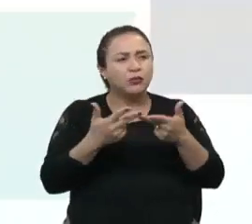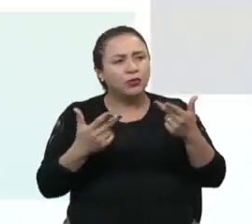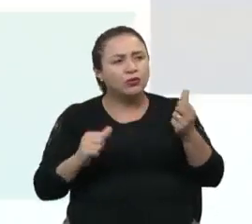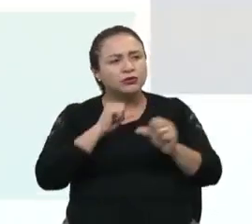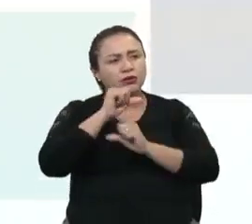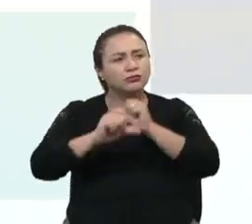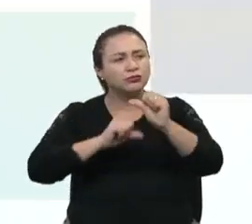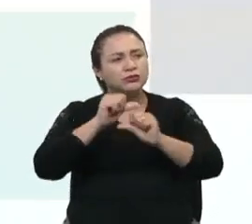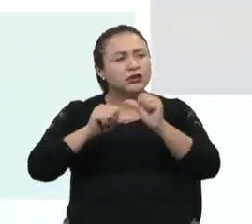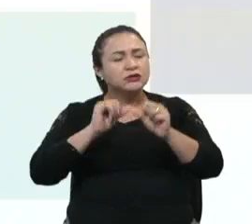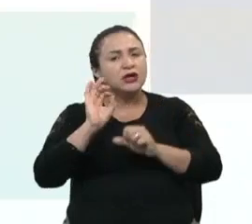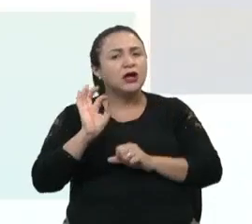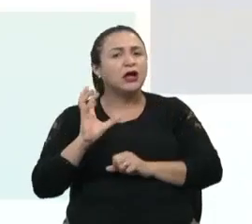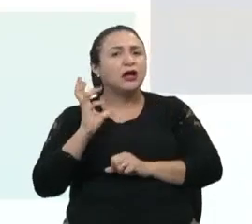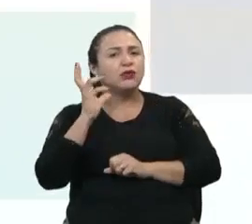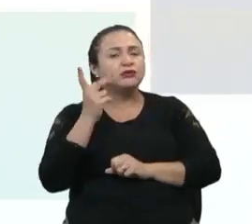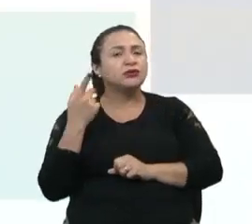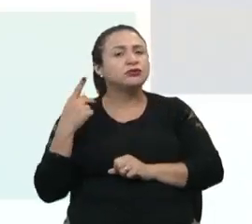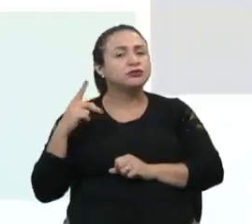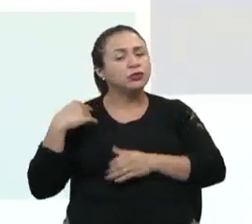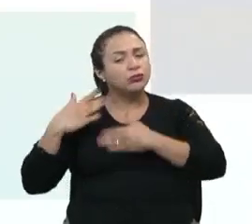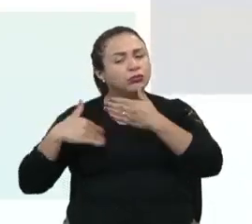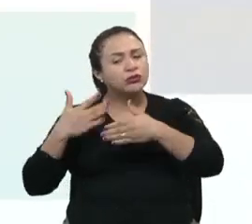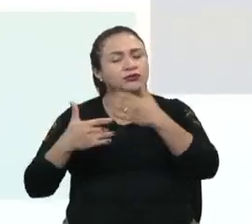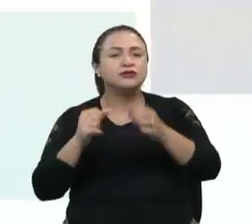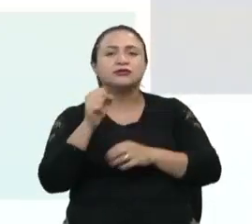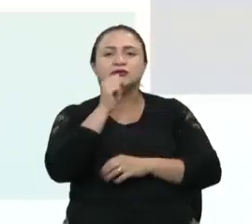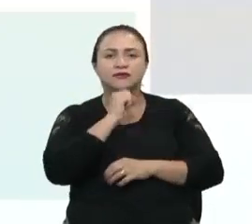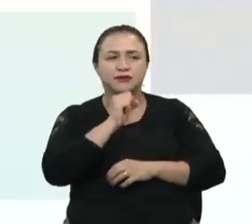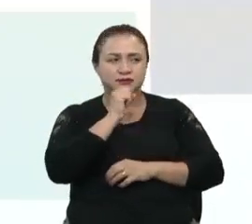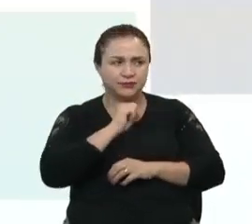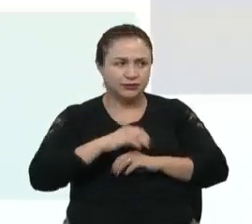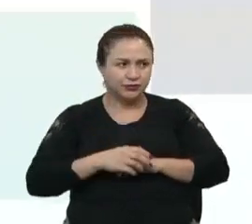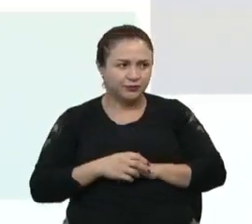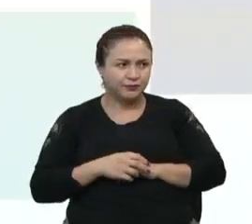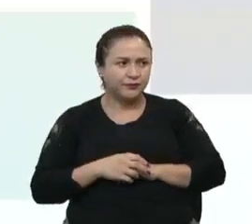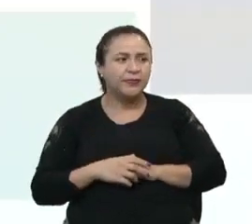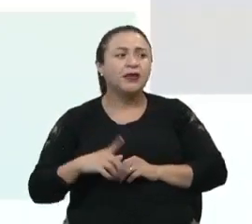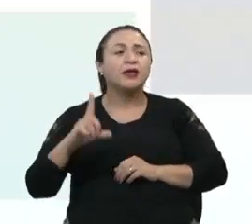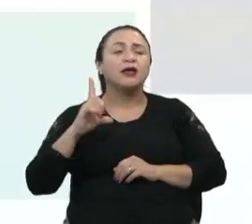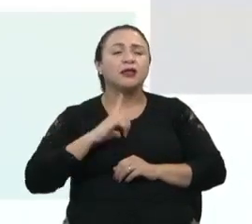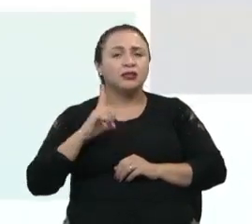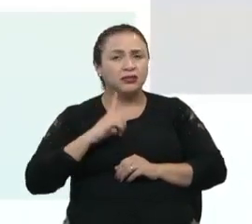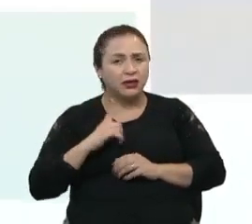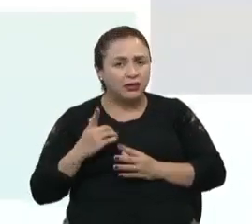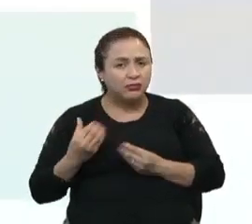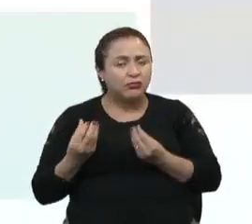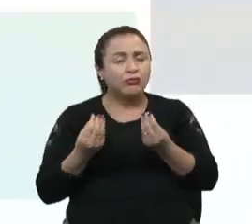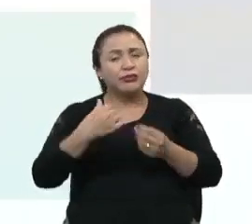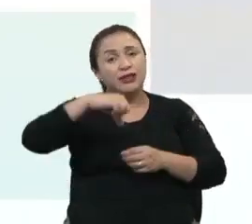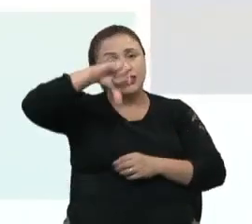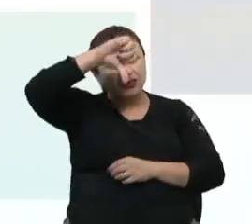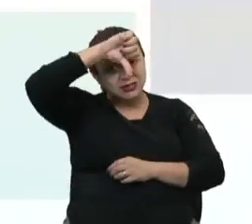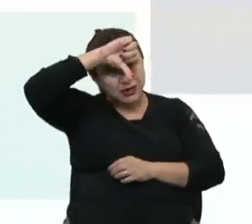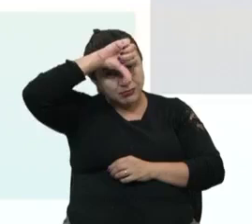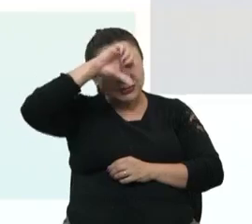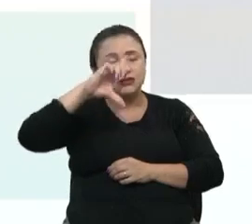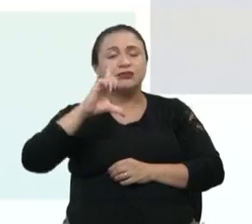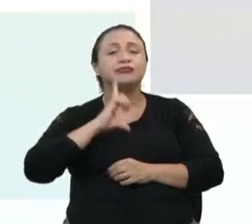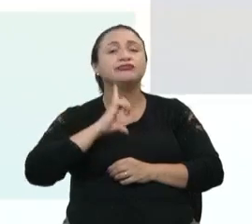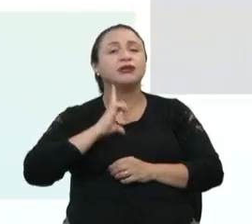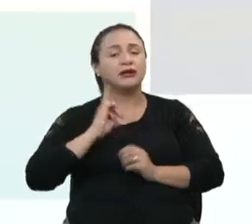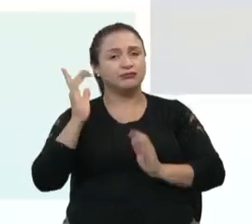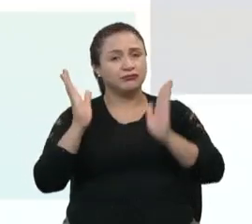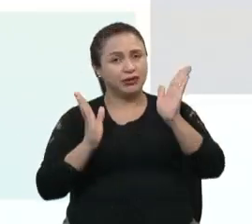ocorreram com o seu processo do envelhecimento. Nós temos alta frequência de depressão nesta